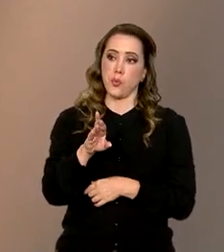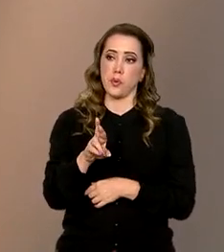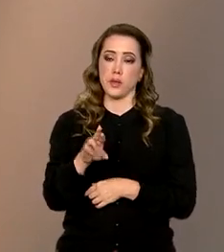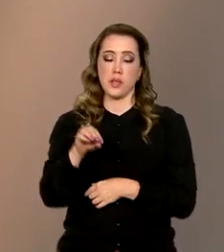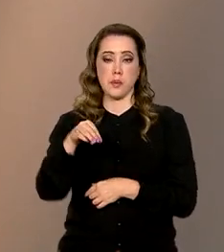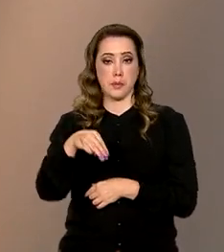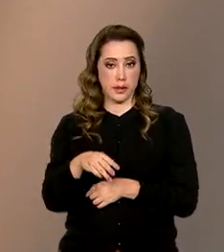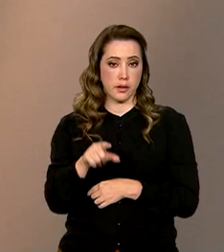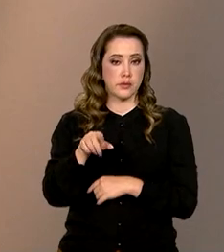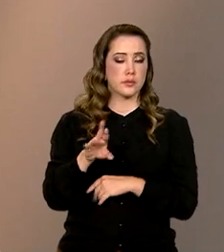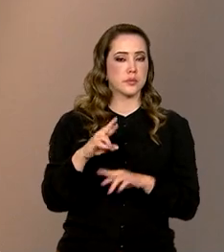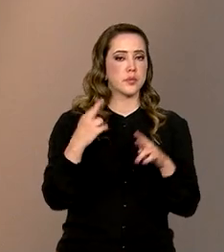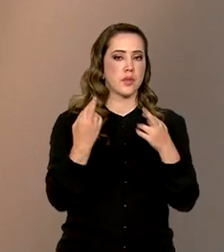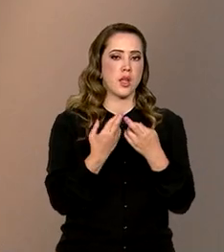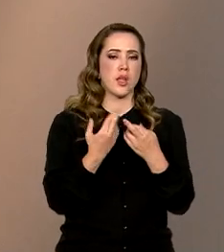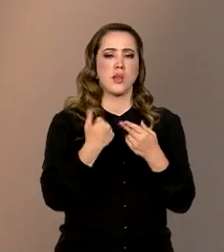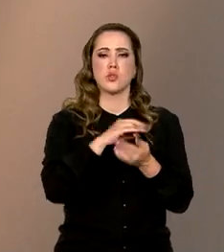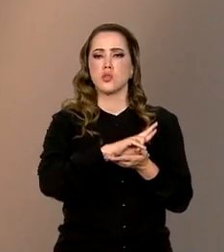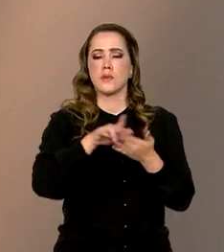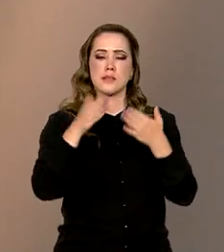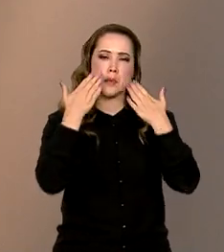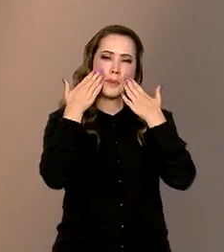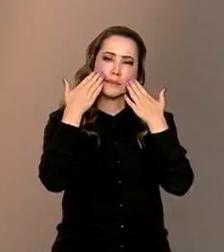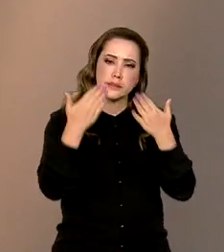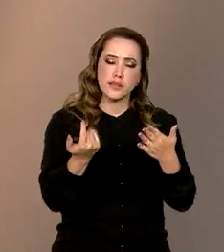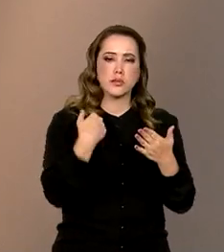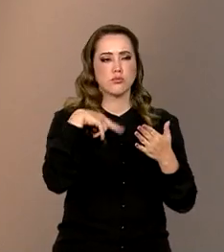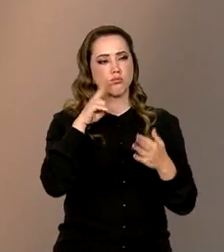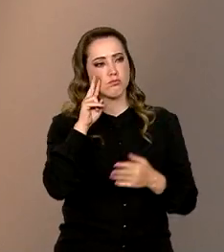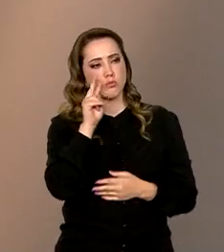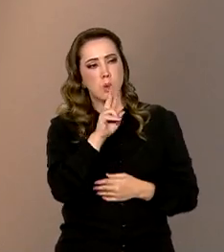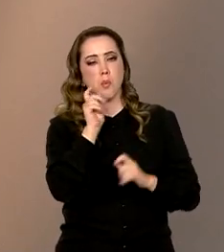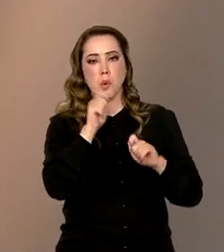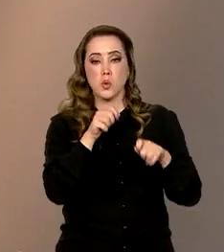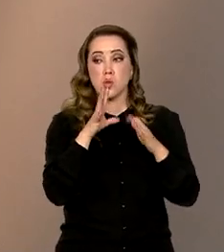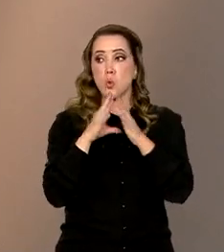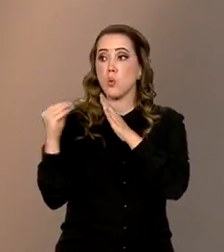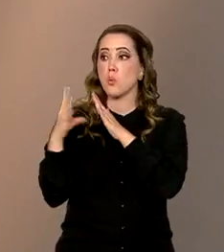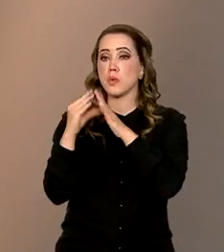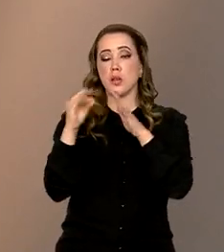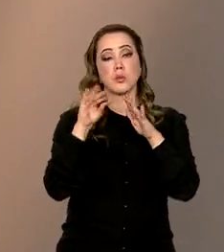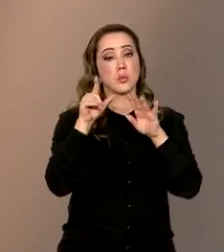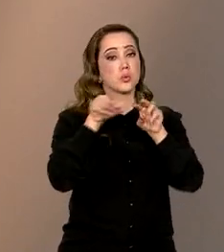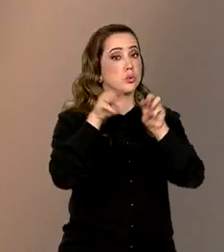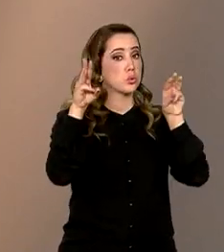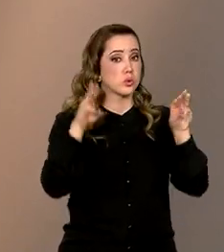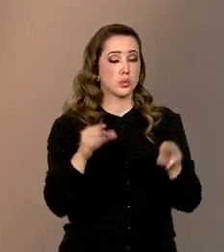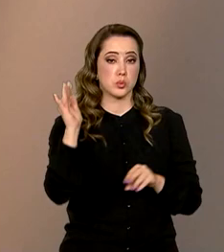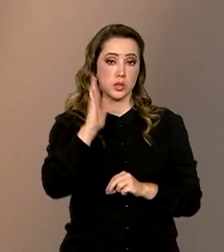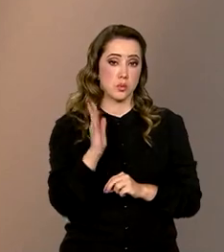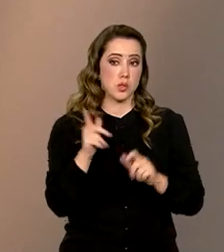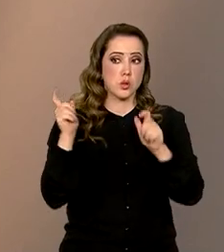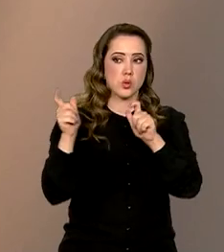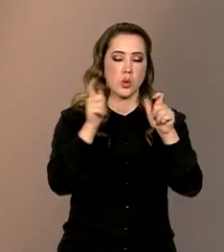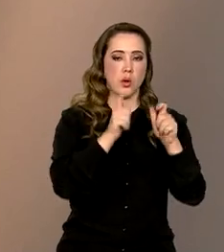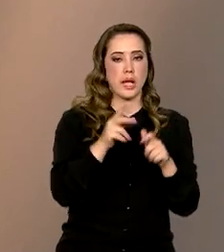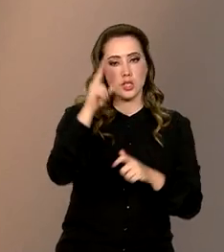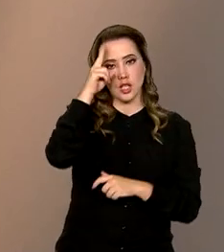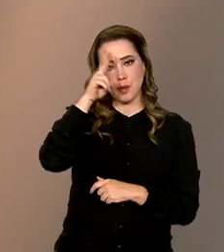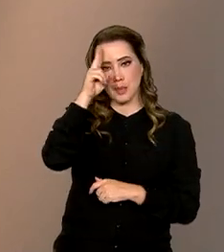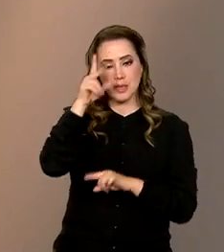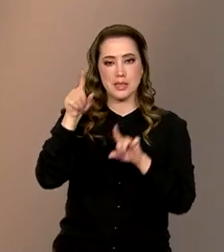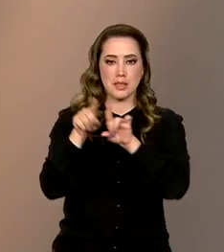programação muito densa, variada, que pode ser adotada por todos os museus brasileiros e os pontos de memória, que são as